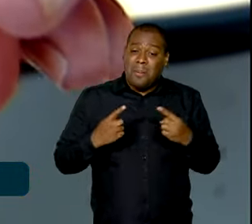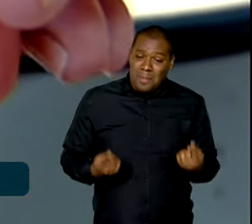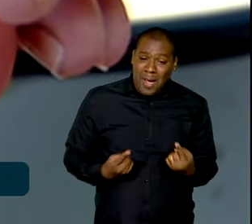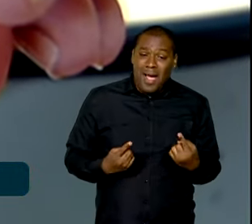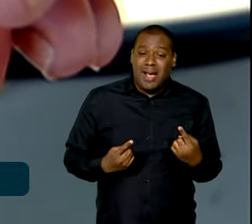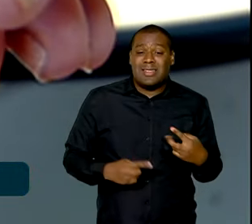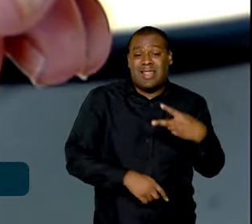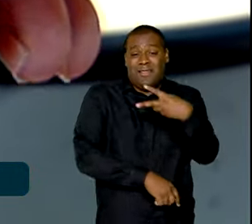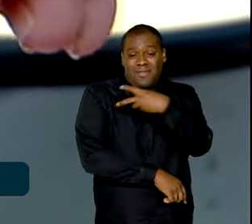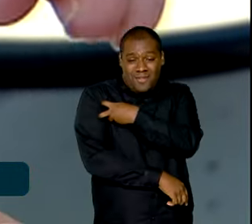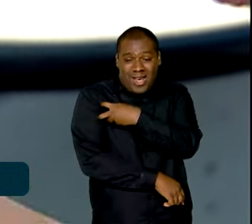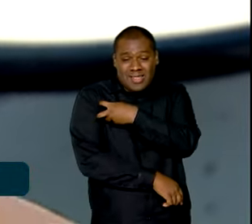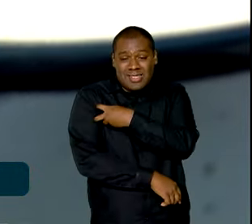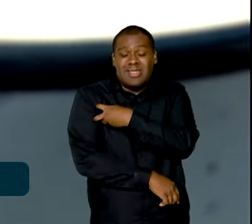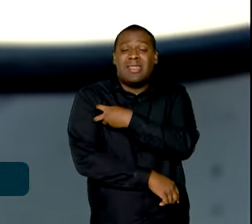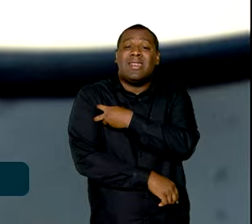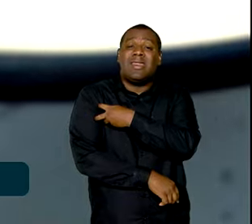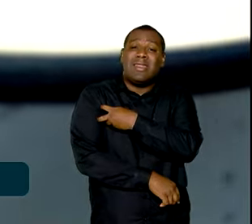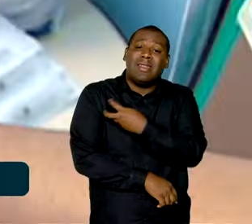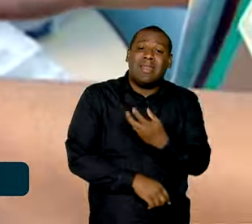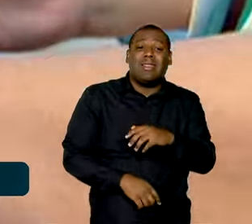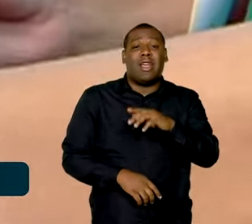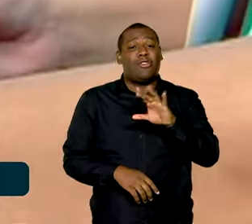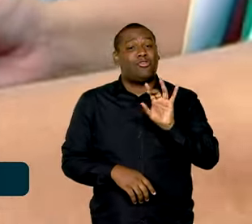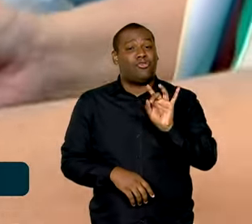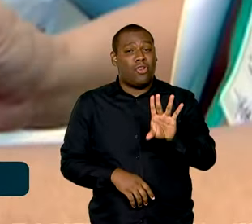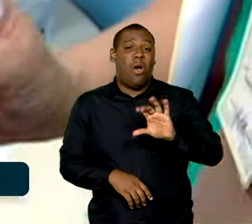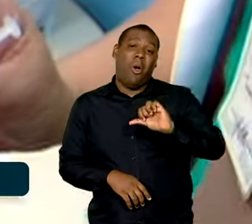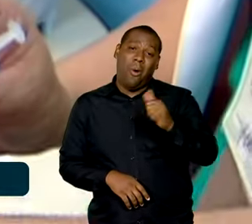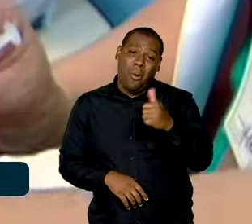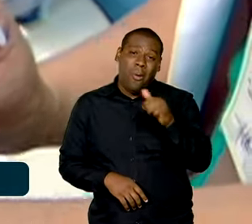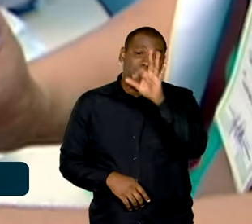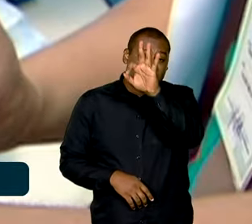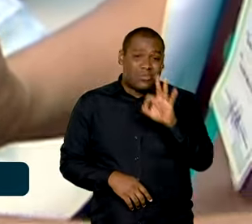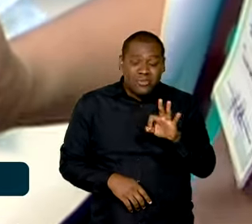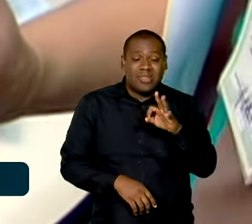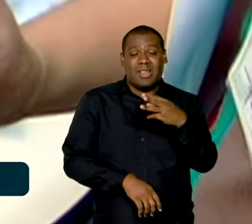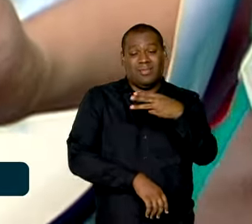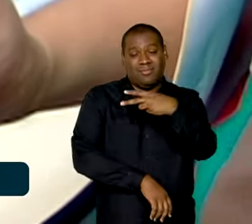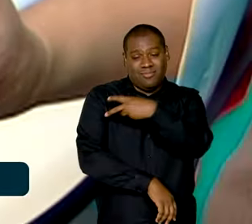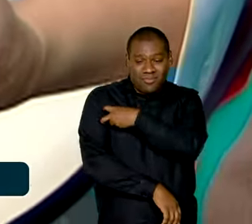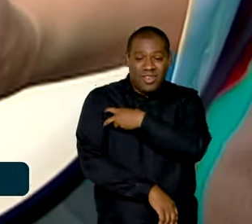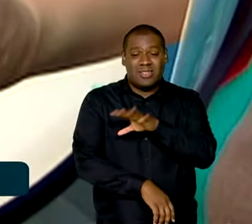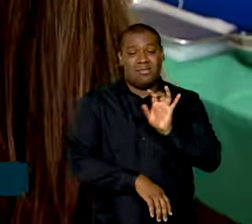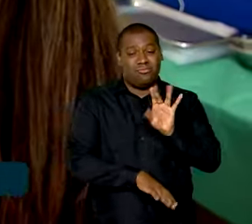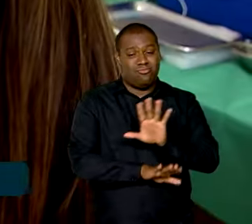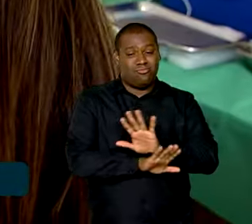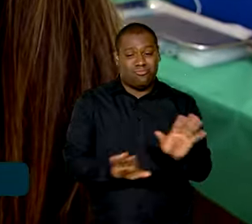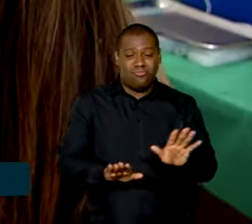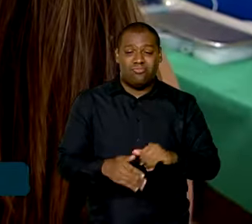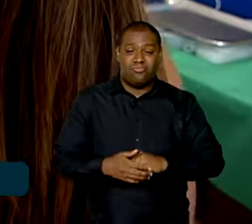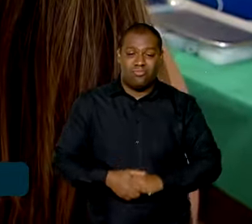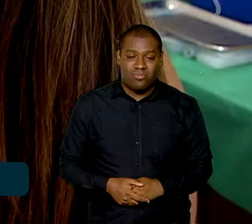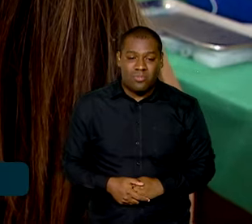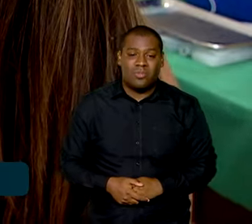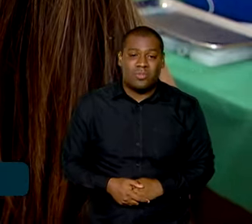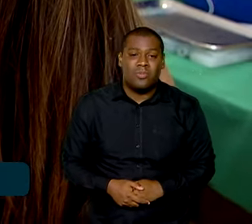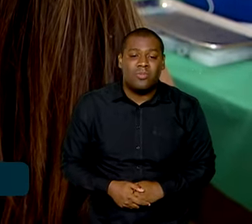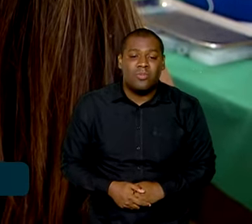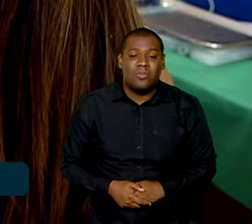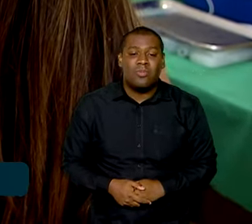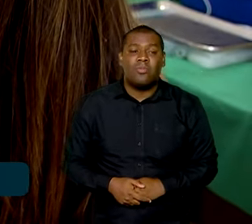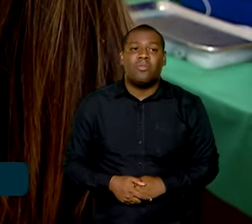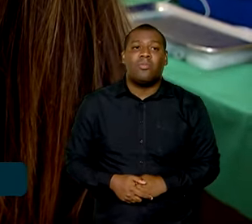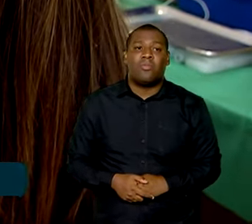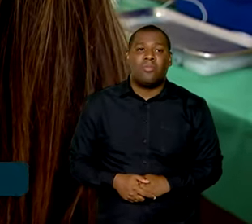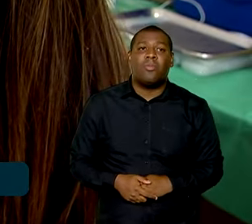baixa aqui no Brasil. Apenas 11% do público-alvo foi imunizado até agora. Para contornar o